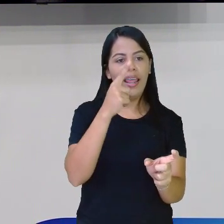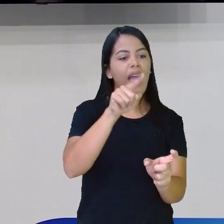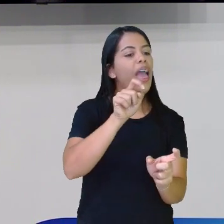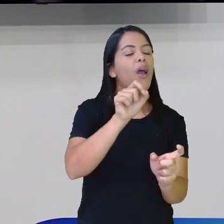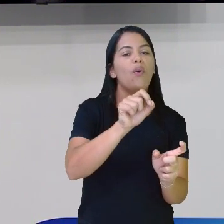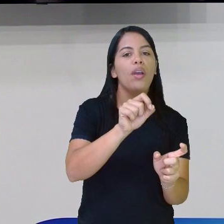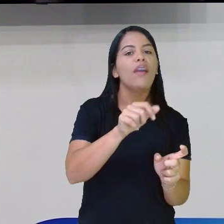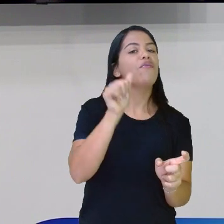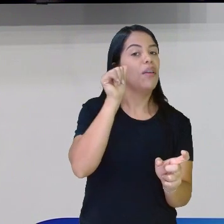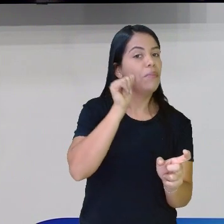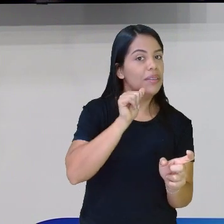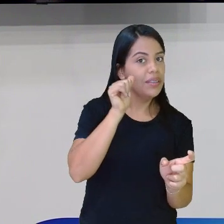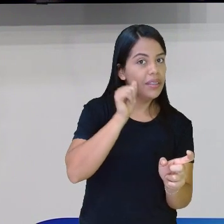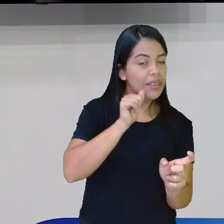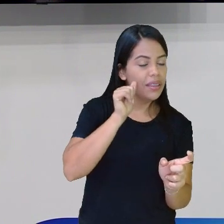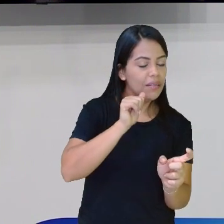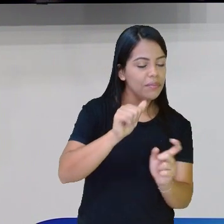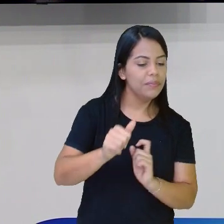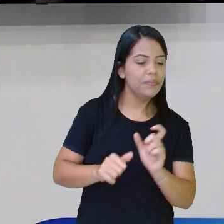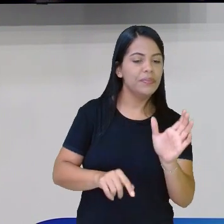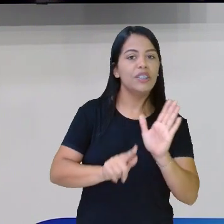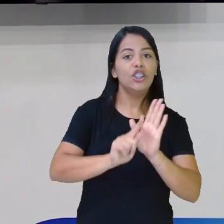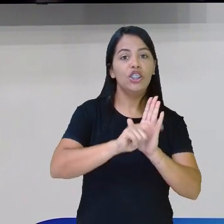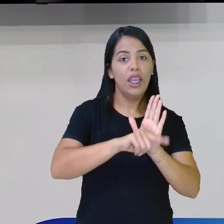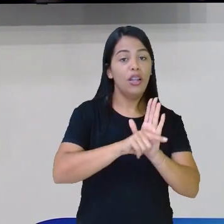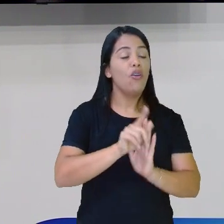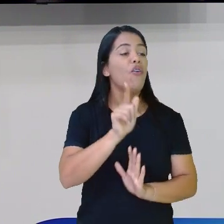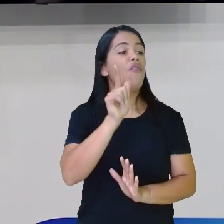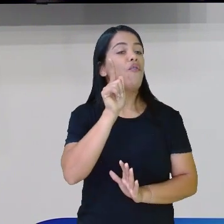adjetivo para a palavra fala.